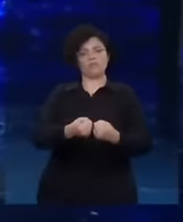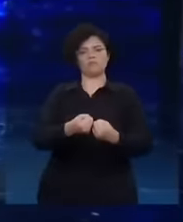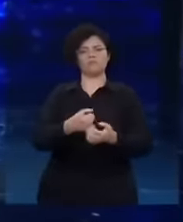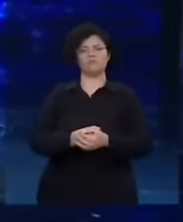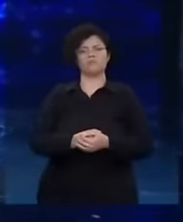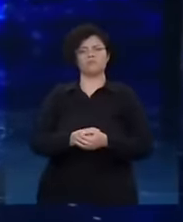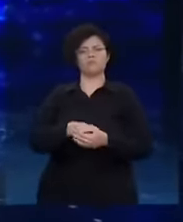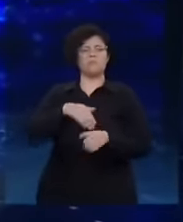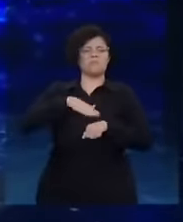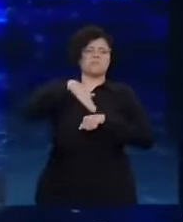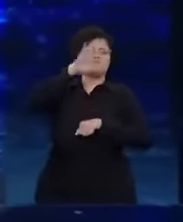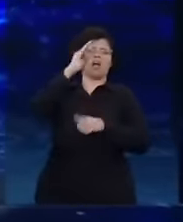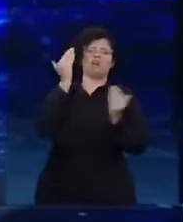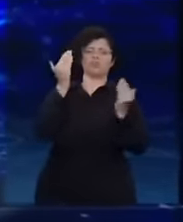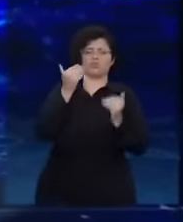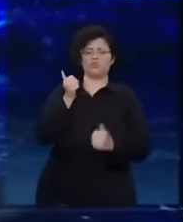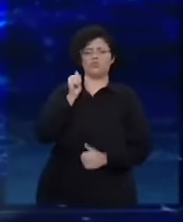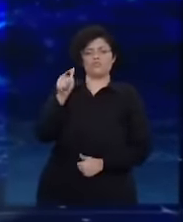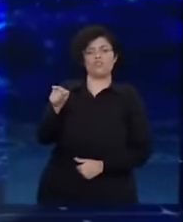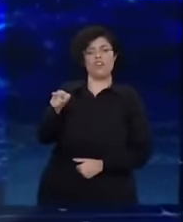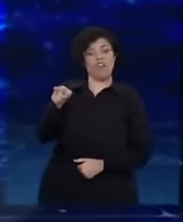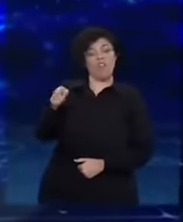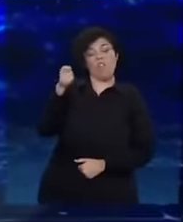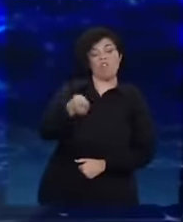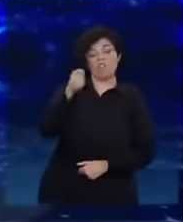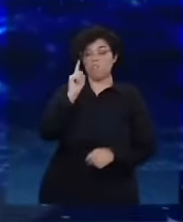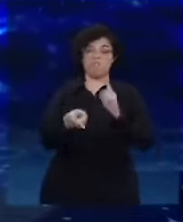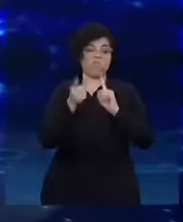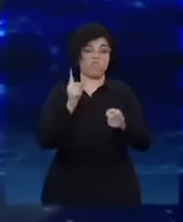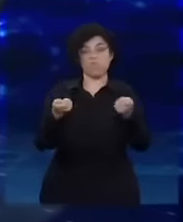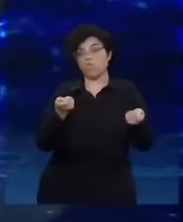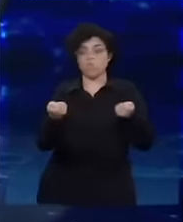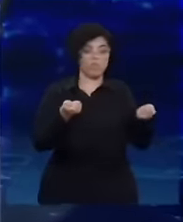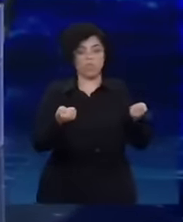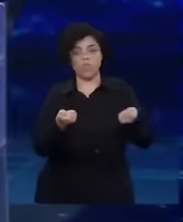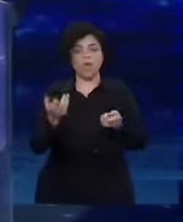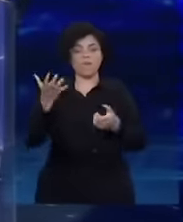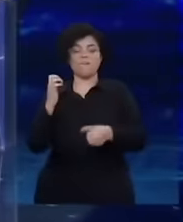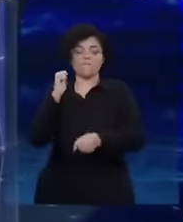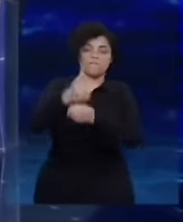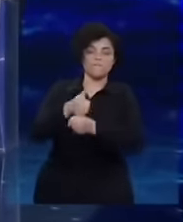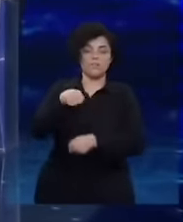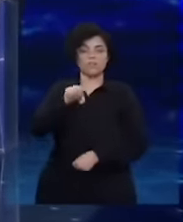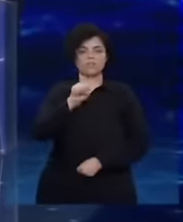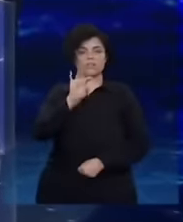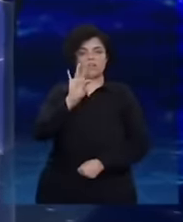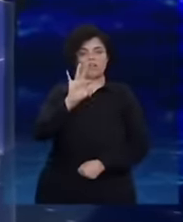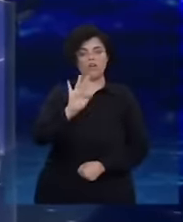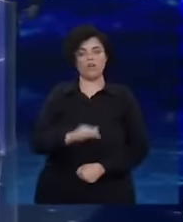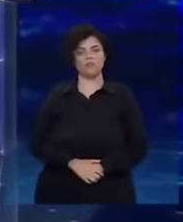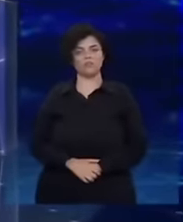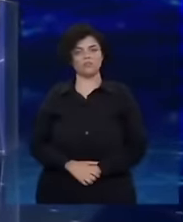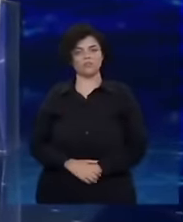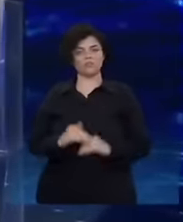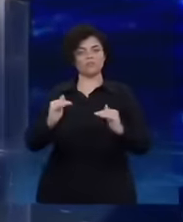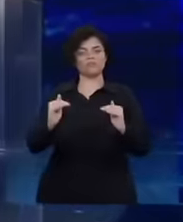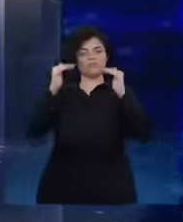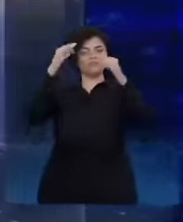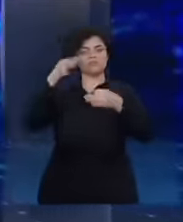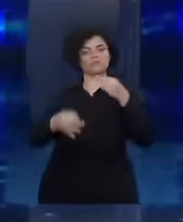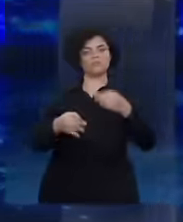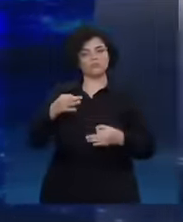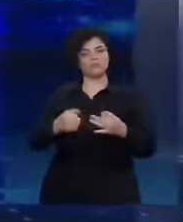muito mais do que ele, que é um pequeno ditadorzinho que quer ocupar a Suprema Corte, que quer ocupar a Suprema Corte,